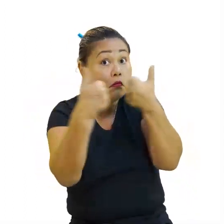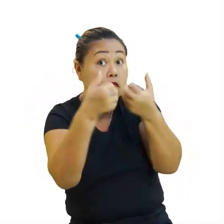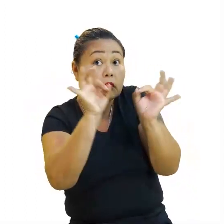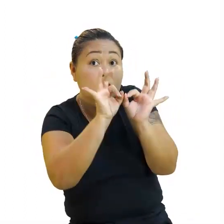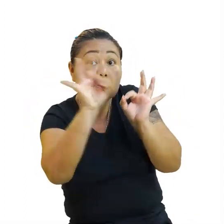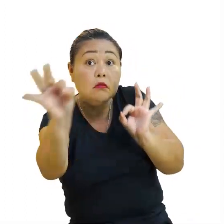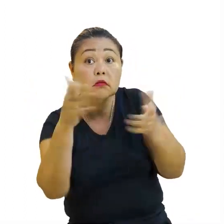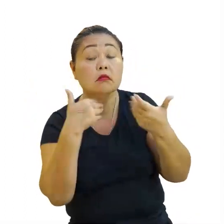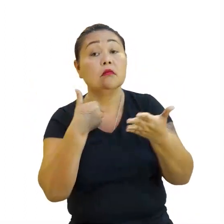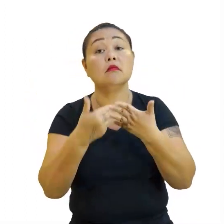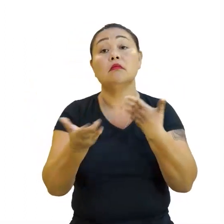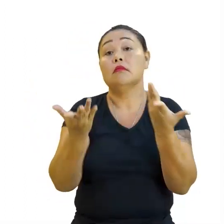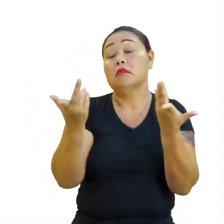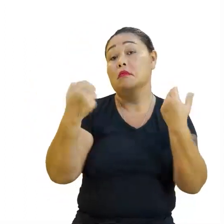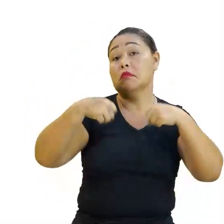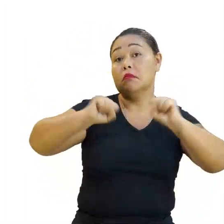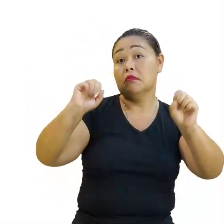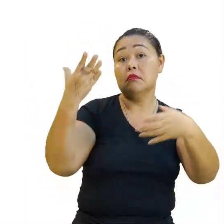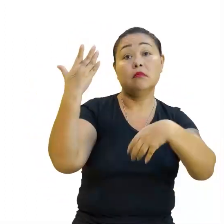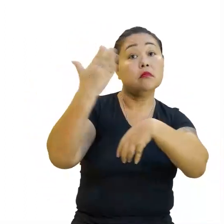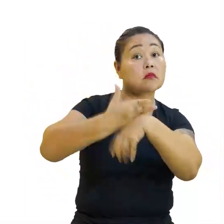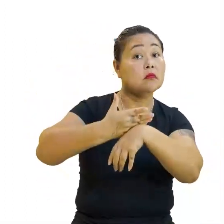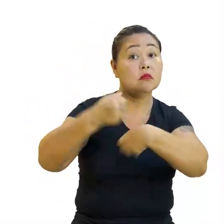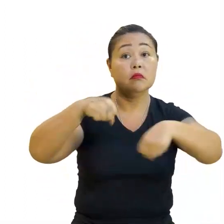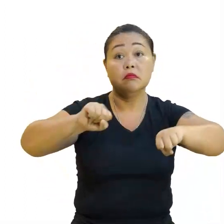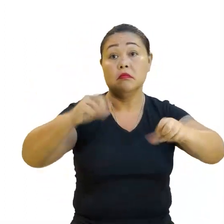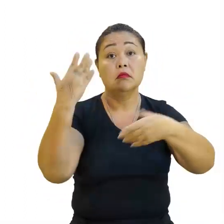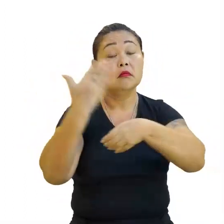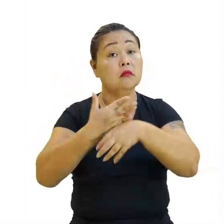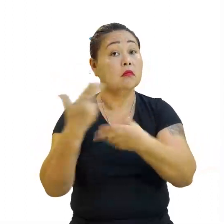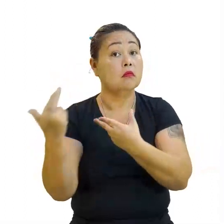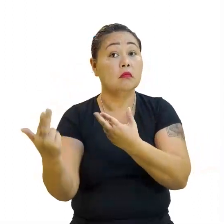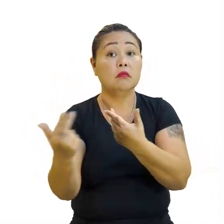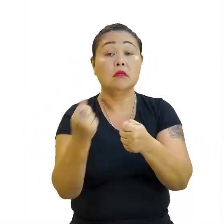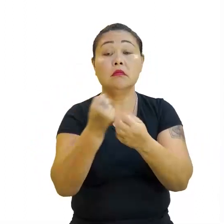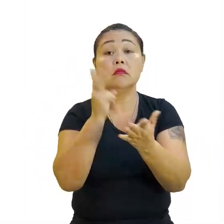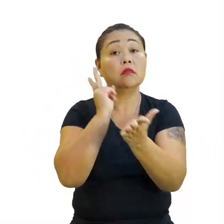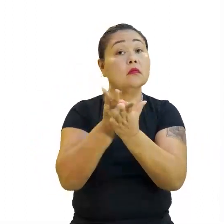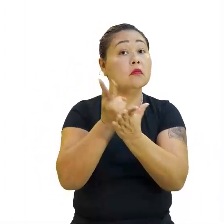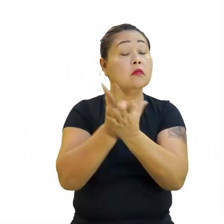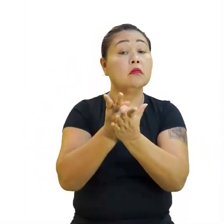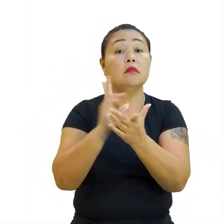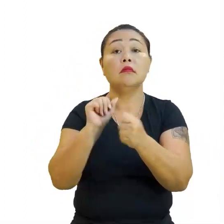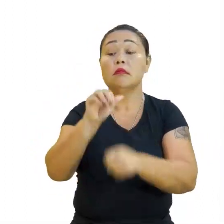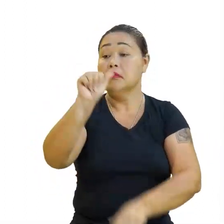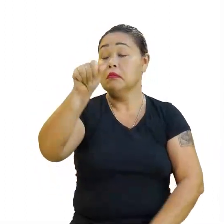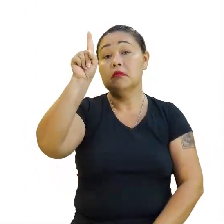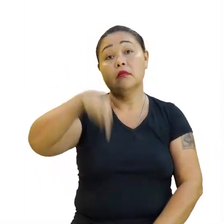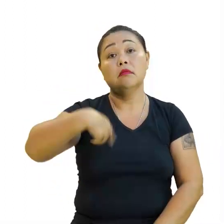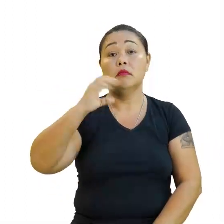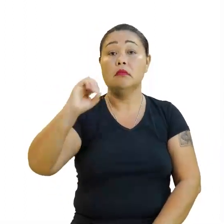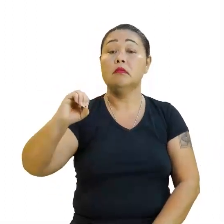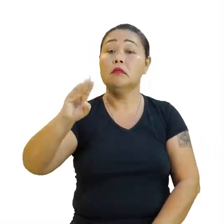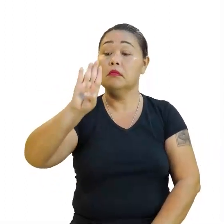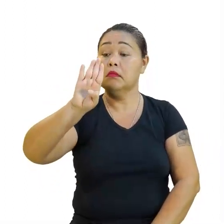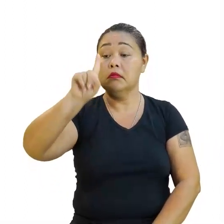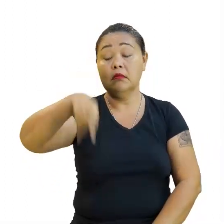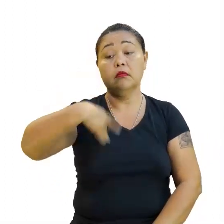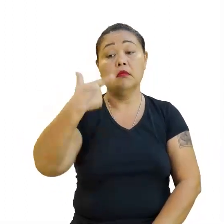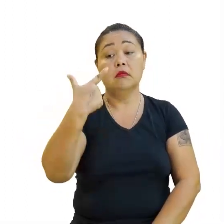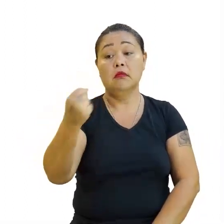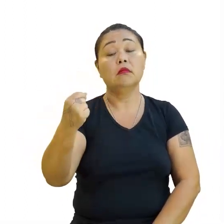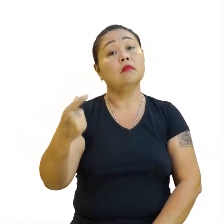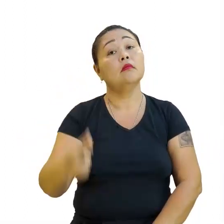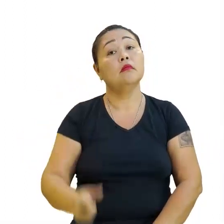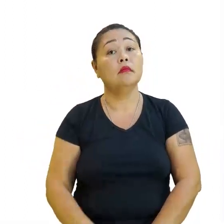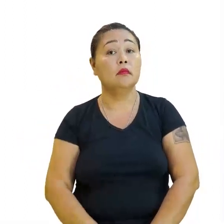fosse um mototaxista, que cobra valor fixo. Então, o A é 0 e o B é 20.